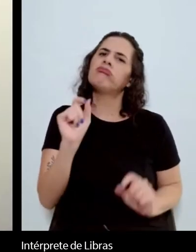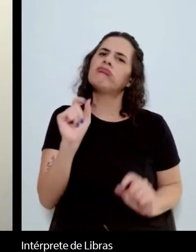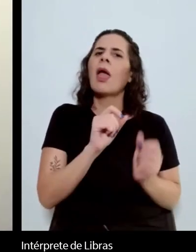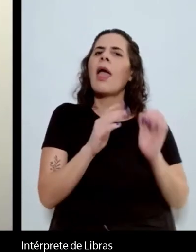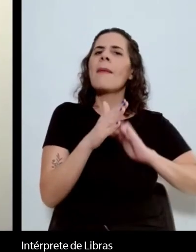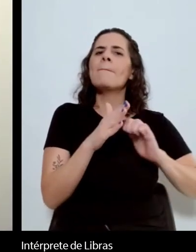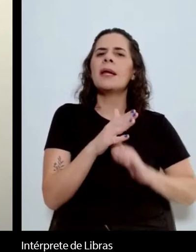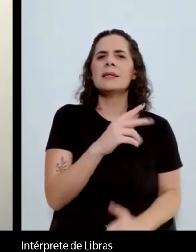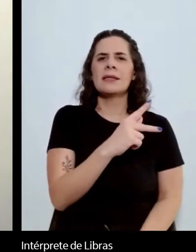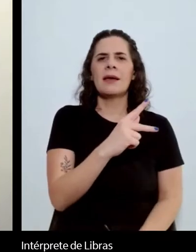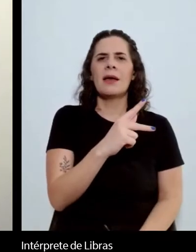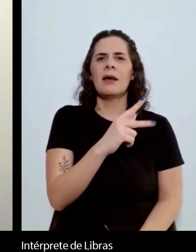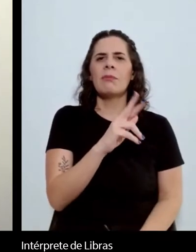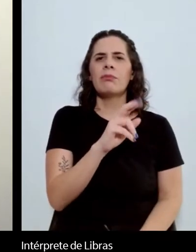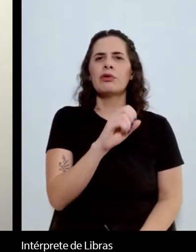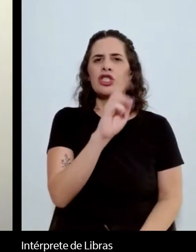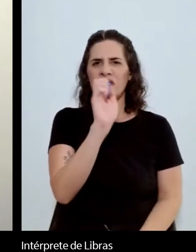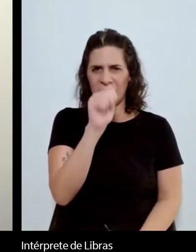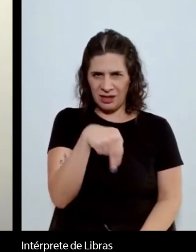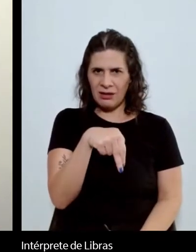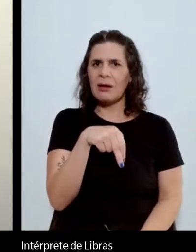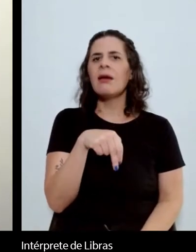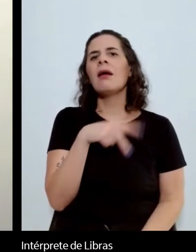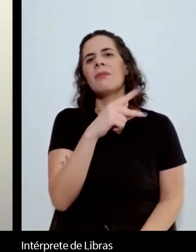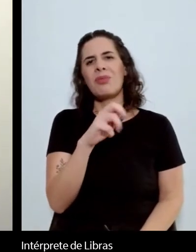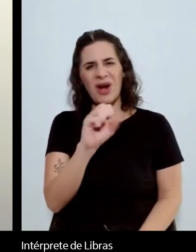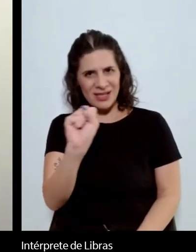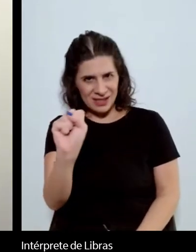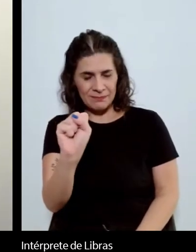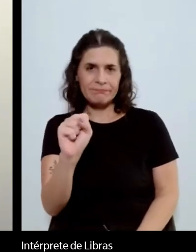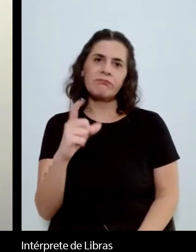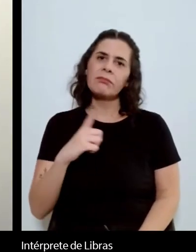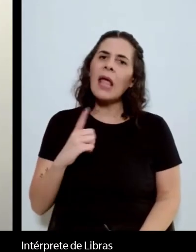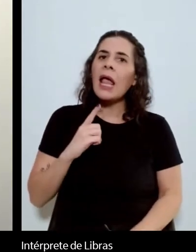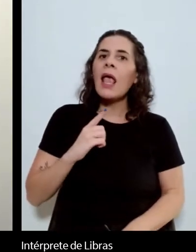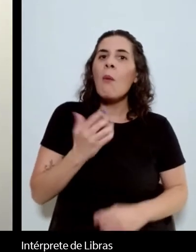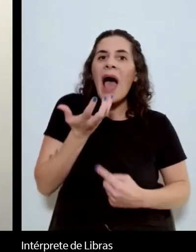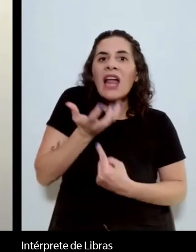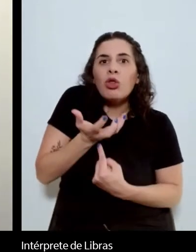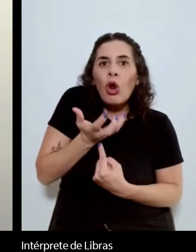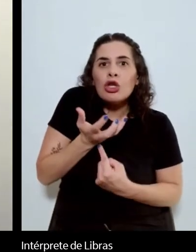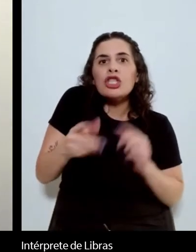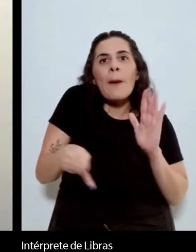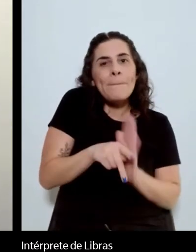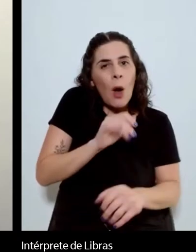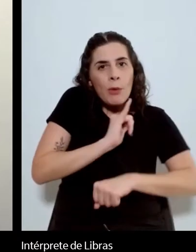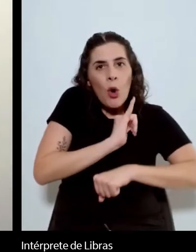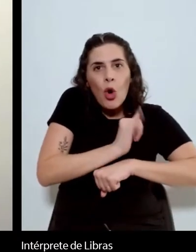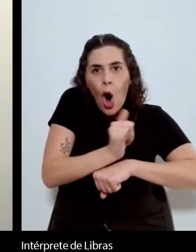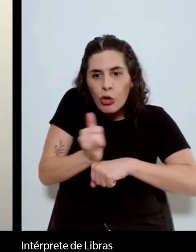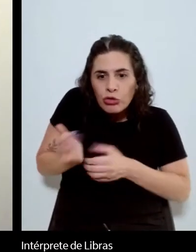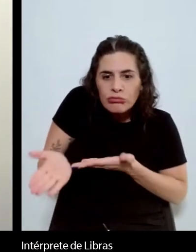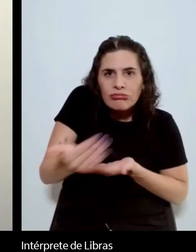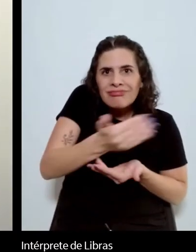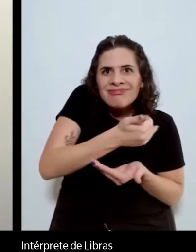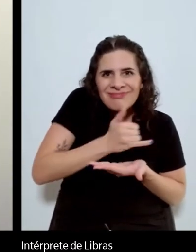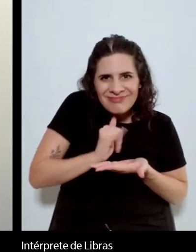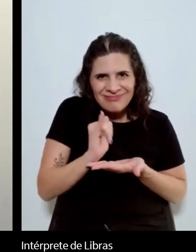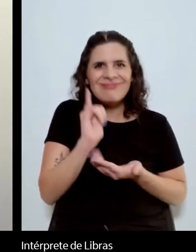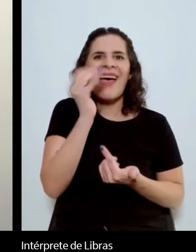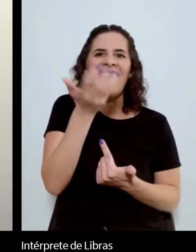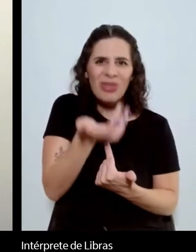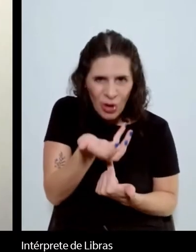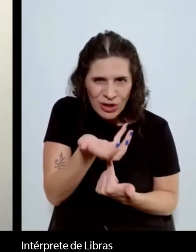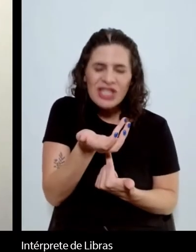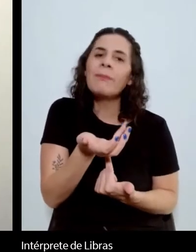menos de antologias, de contos e talvez o conto seja a porta de entrada do Machado, como